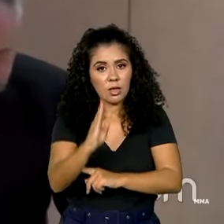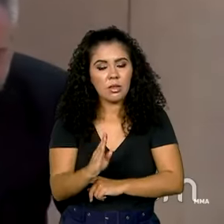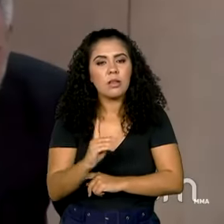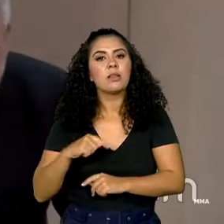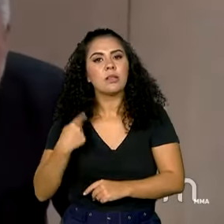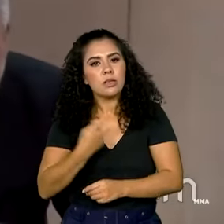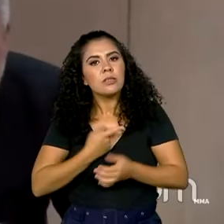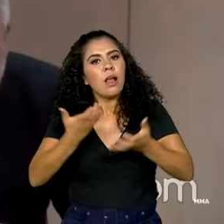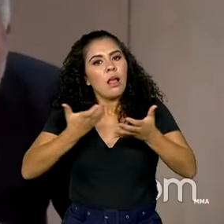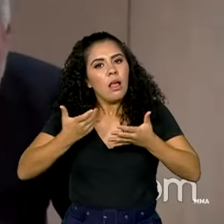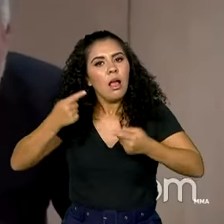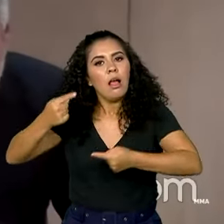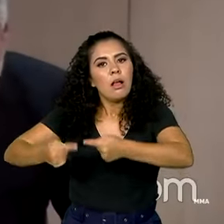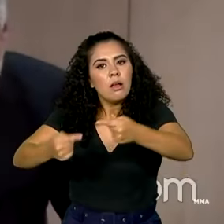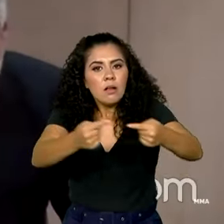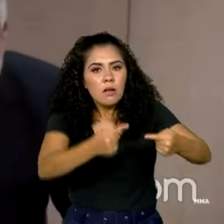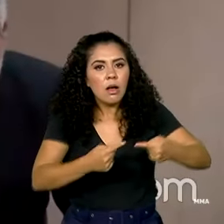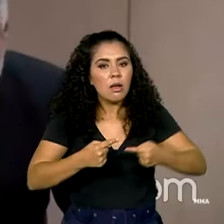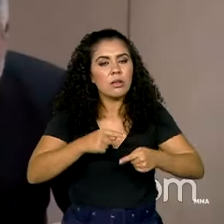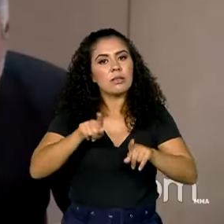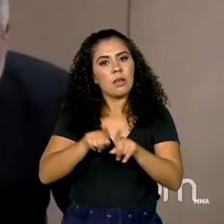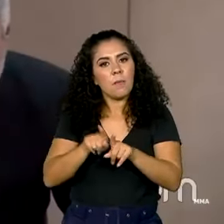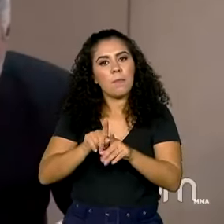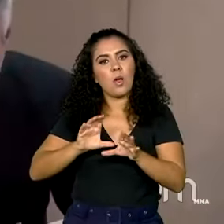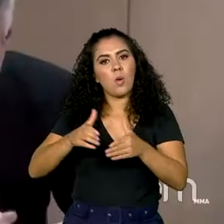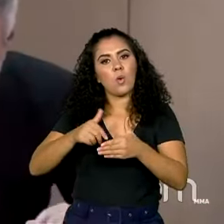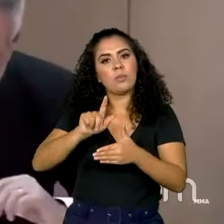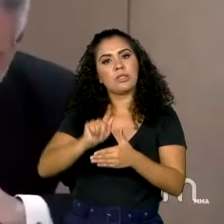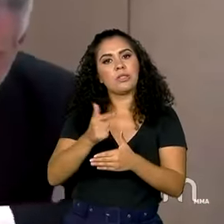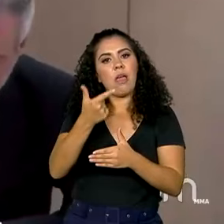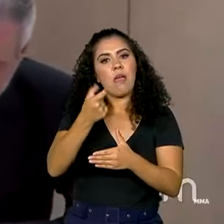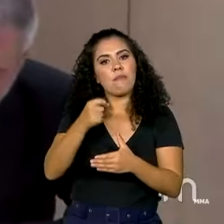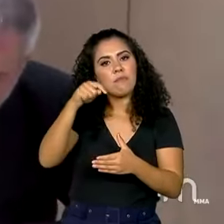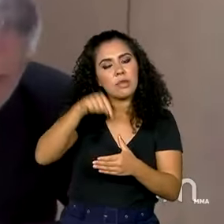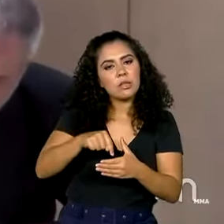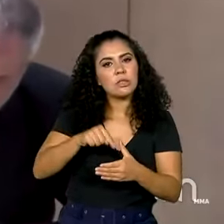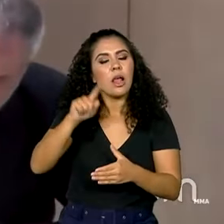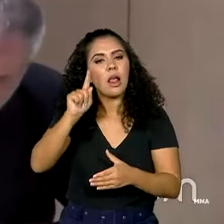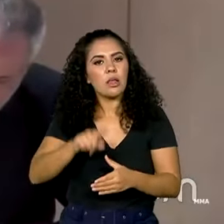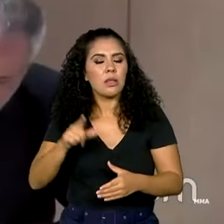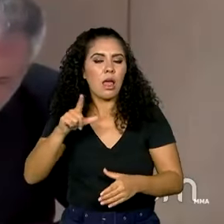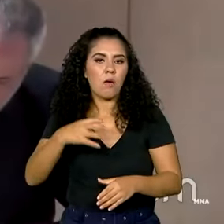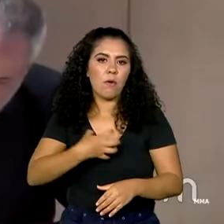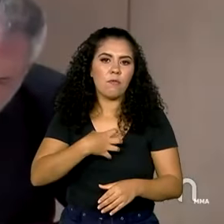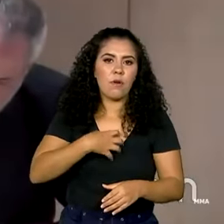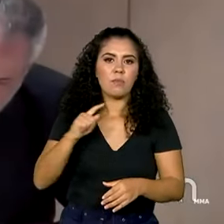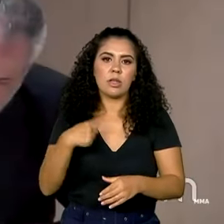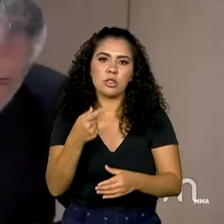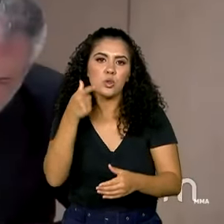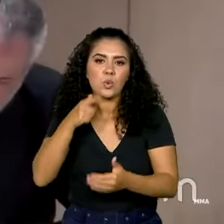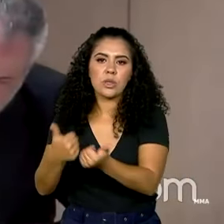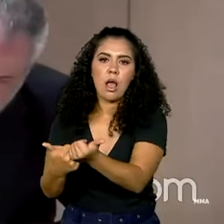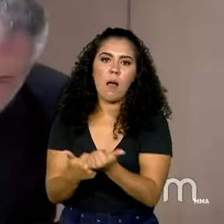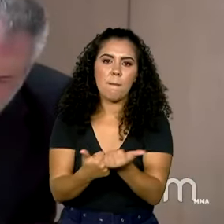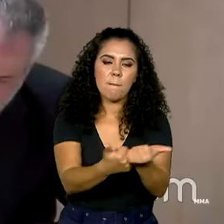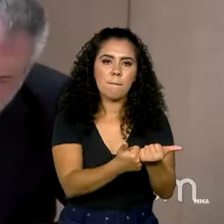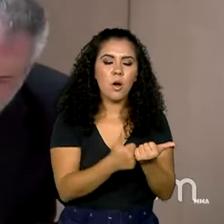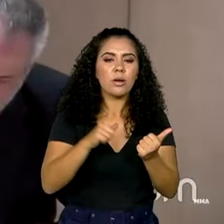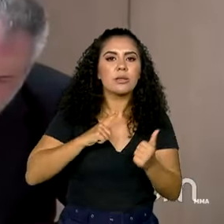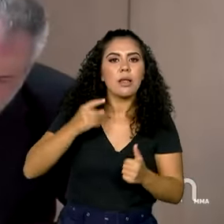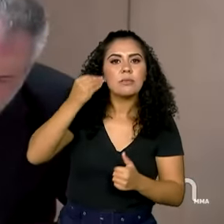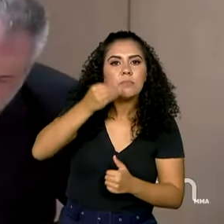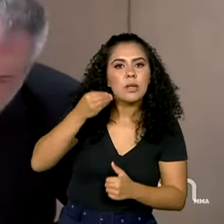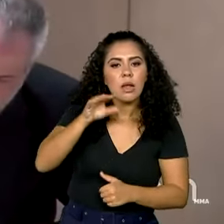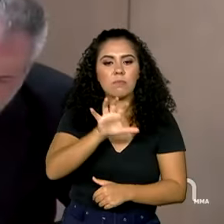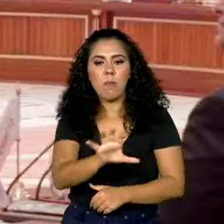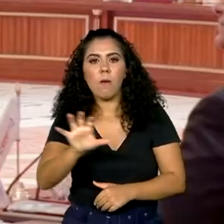queremos debater isso no G20, porque é uma forma também de receber aporte das experiências que estão sendo